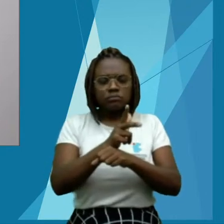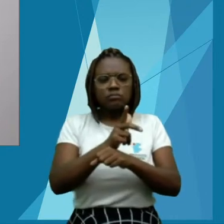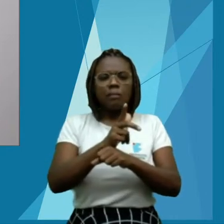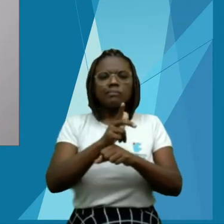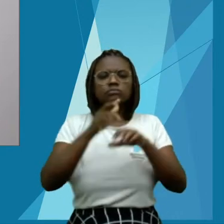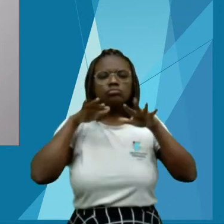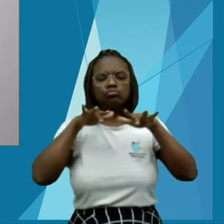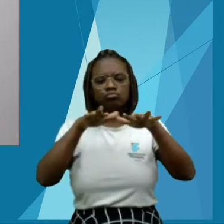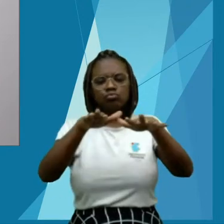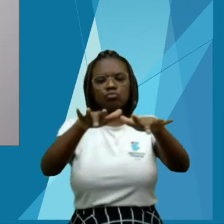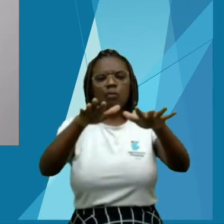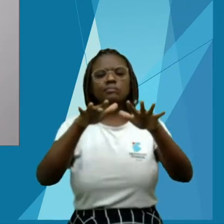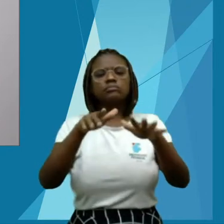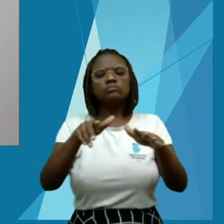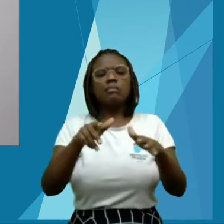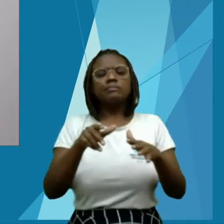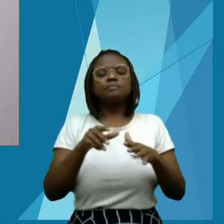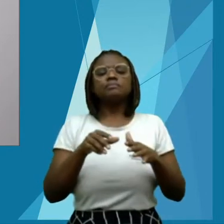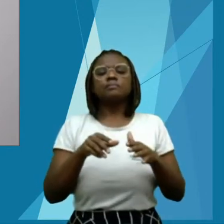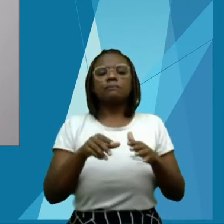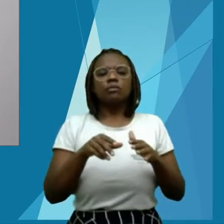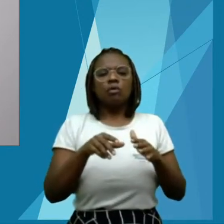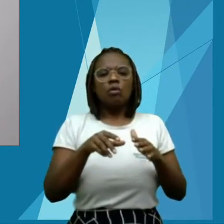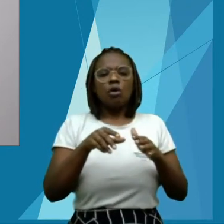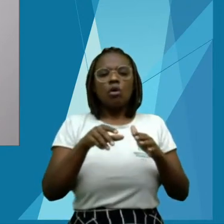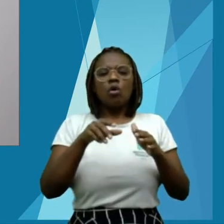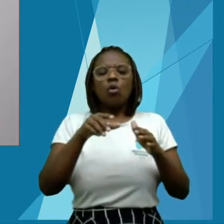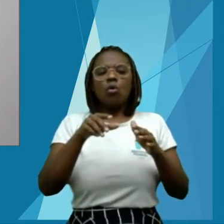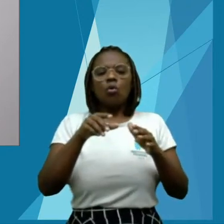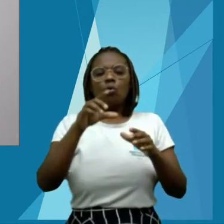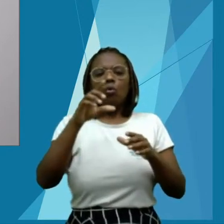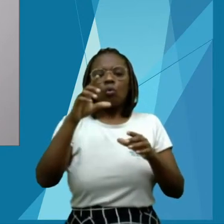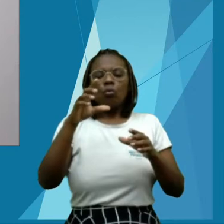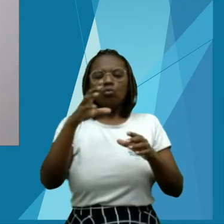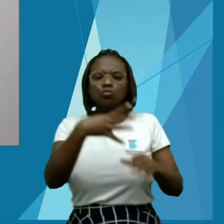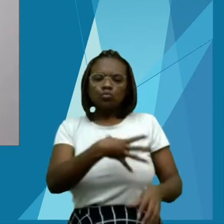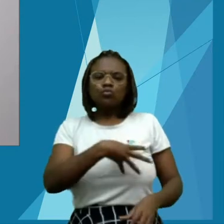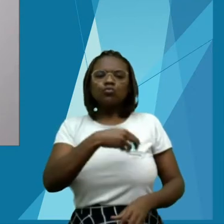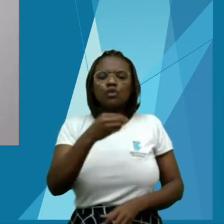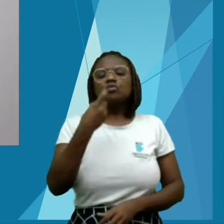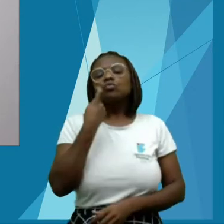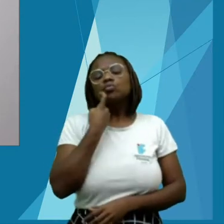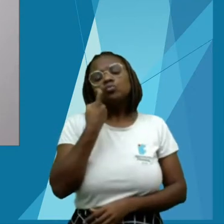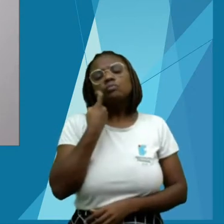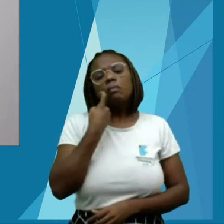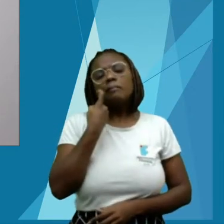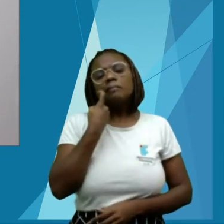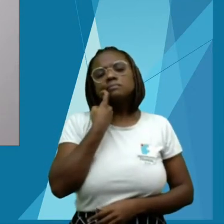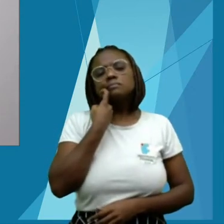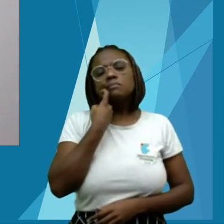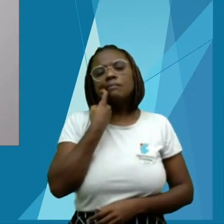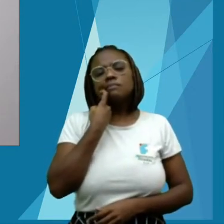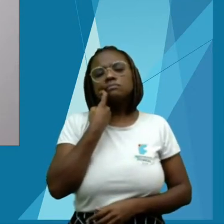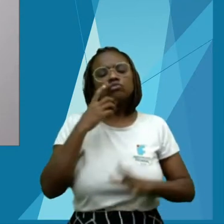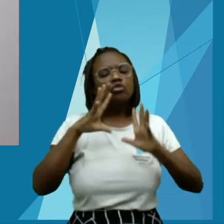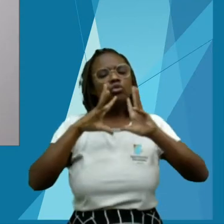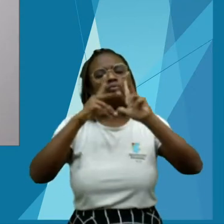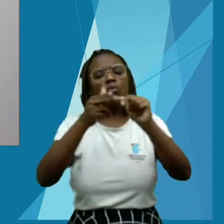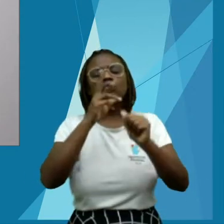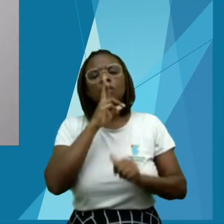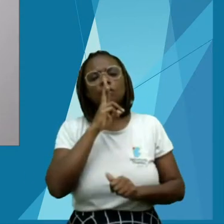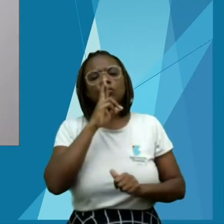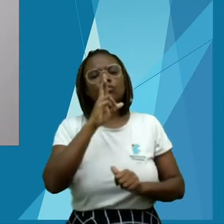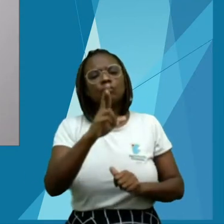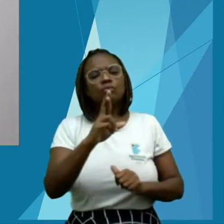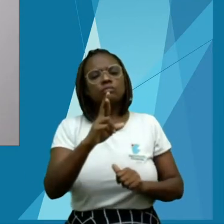muito importante esse momento do lançamento de livro de forma digital, através do Conceitê.